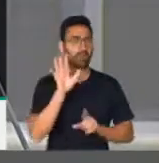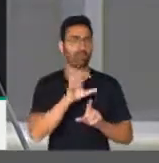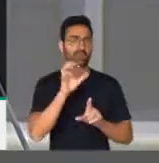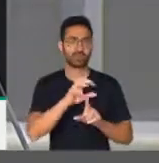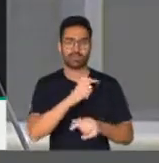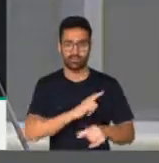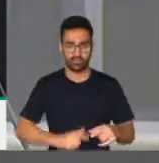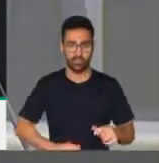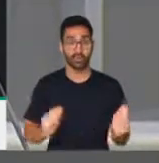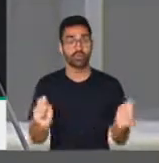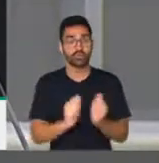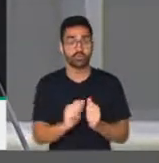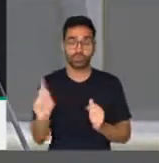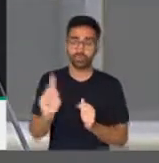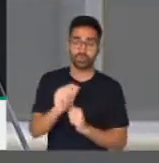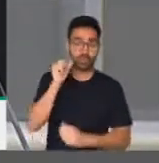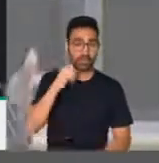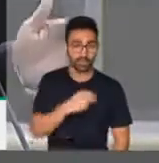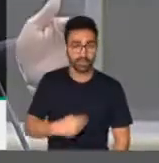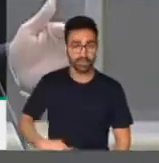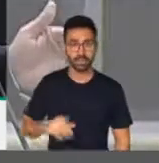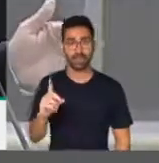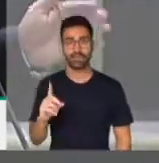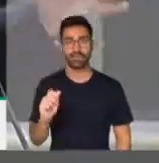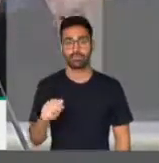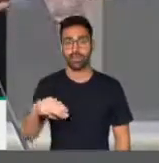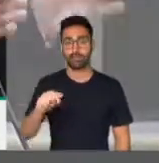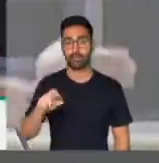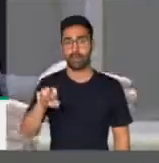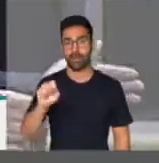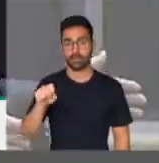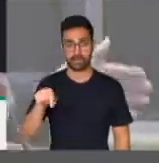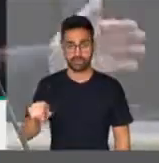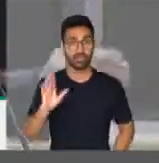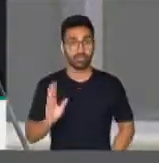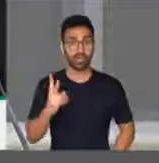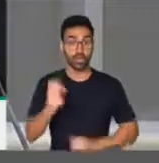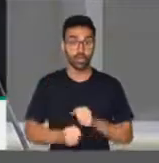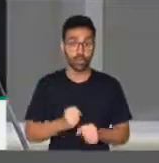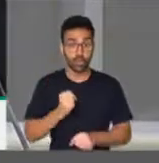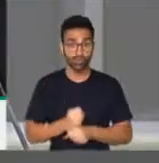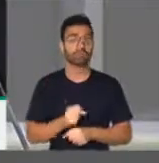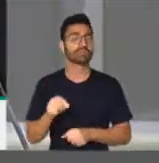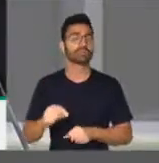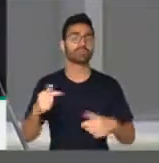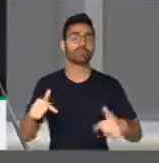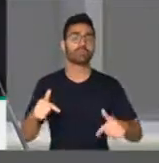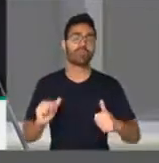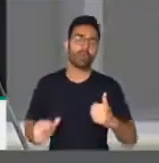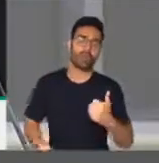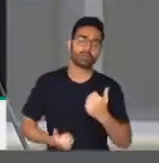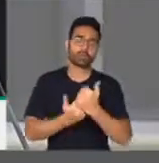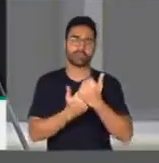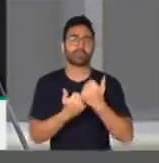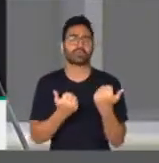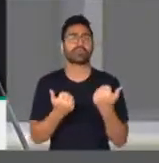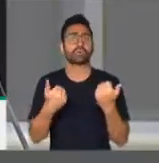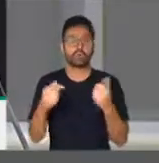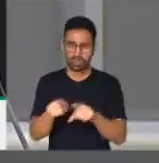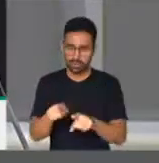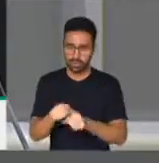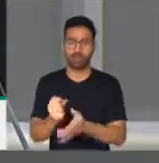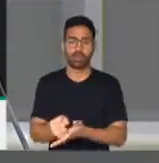lado, a ministra Damares, que, durante dois anos, foi nossa assessora, trabalhou conosco, apoiou também a frente